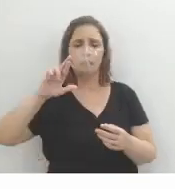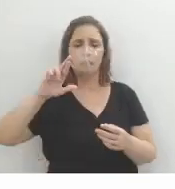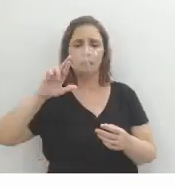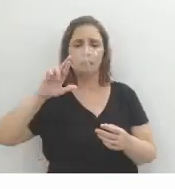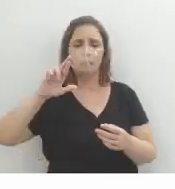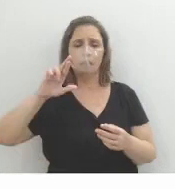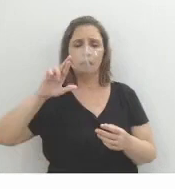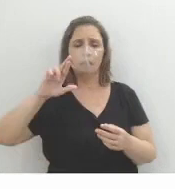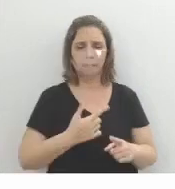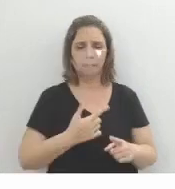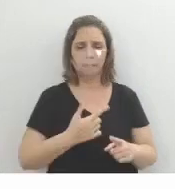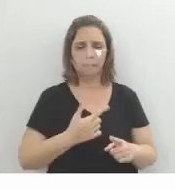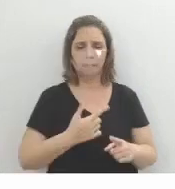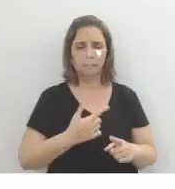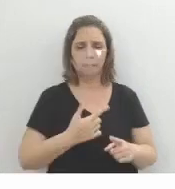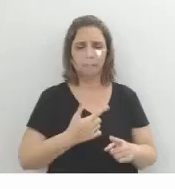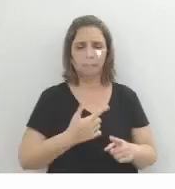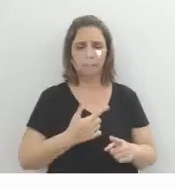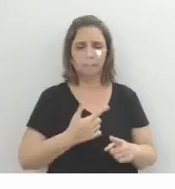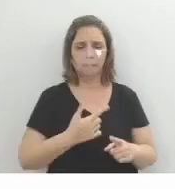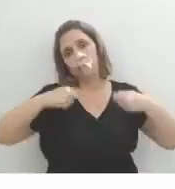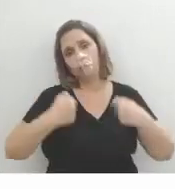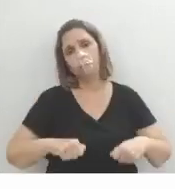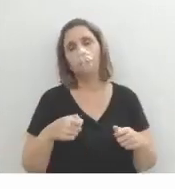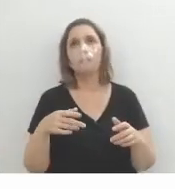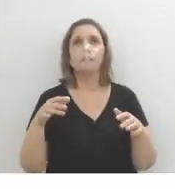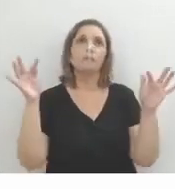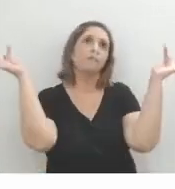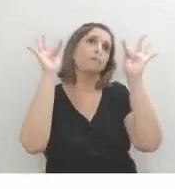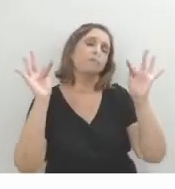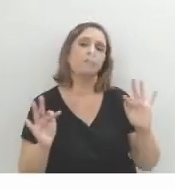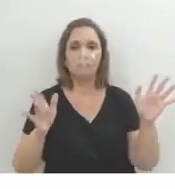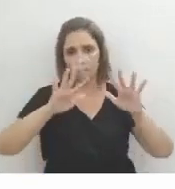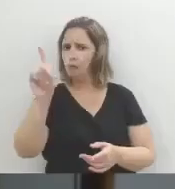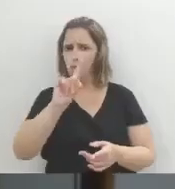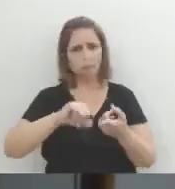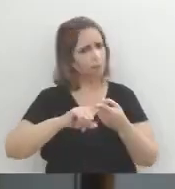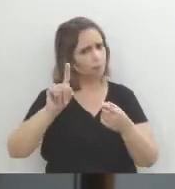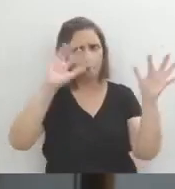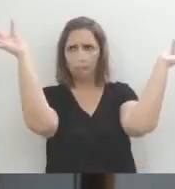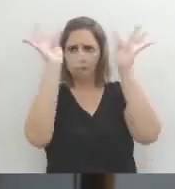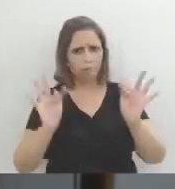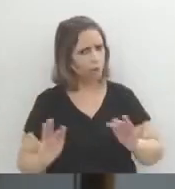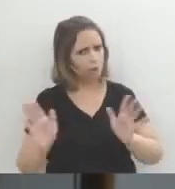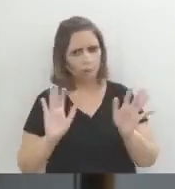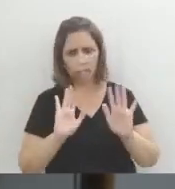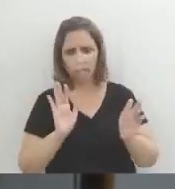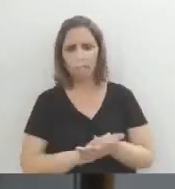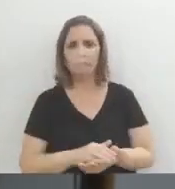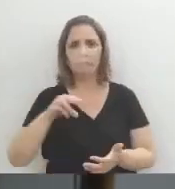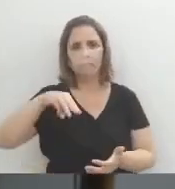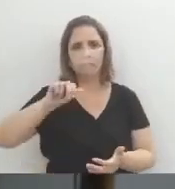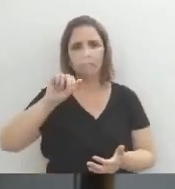é romance que necessariamente o final vai ser feliz, tá bom? Ou seja, Machado de Assis